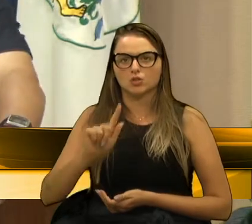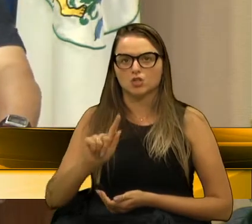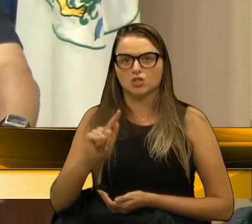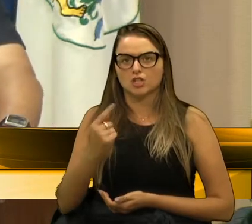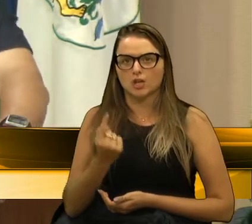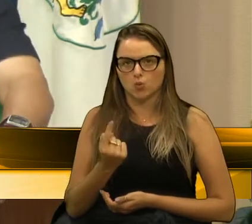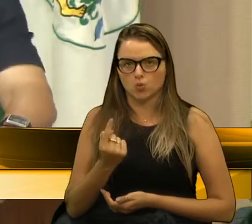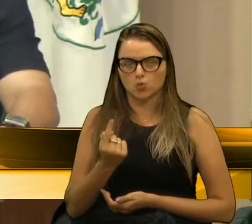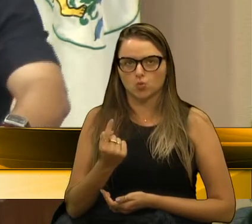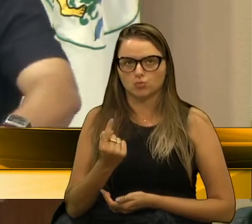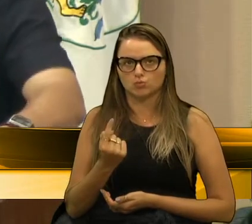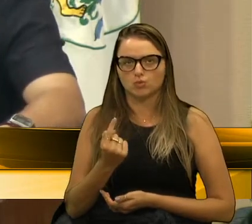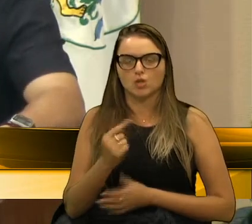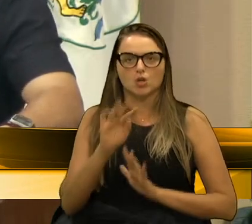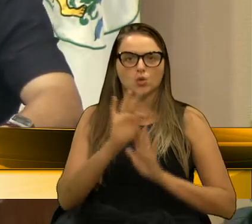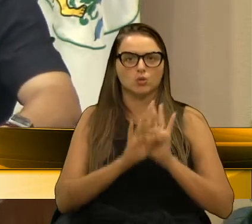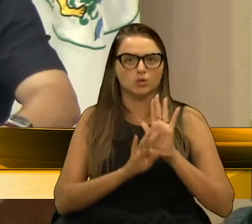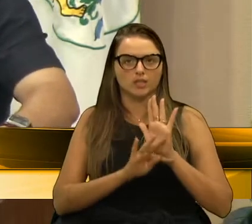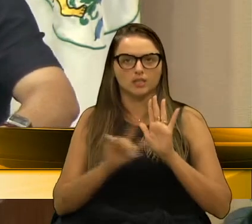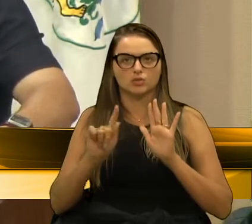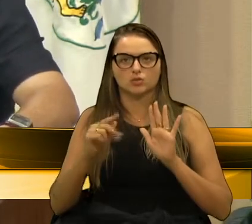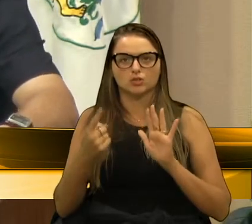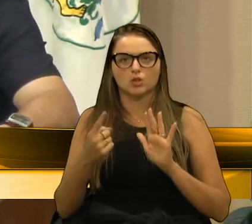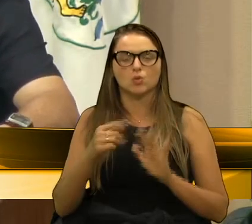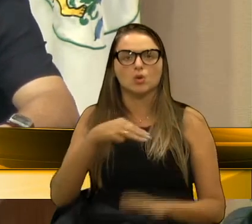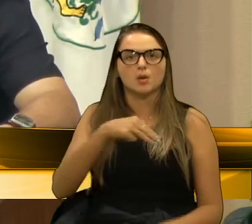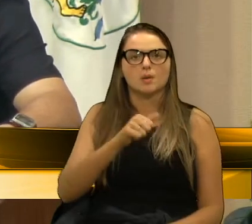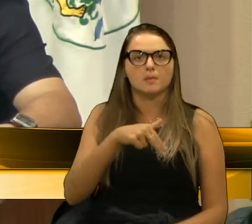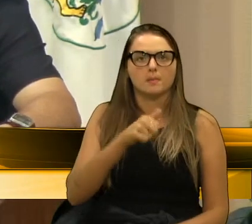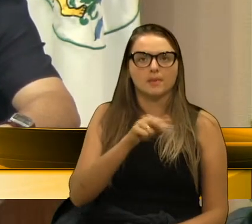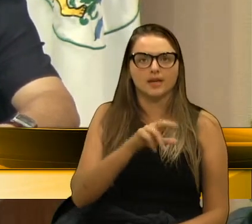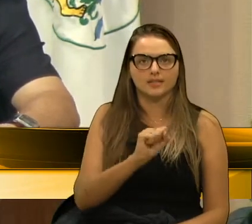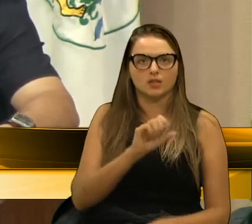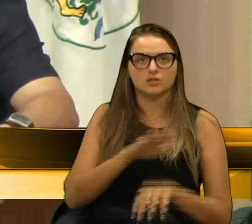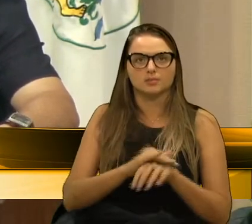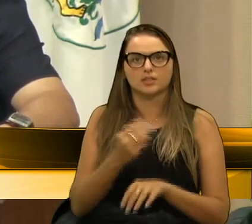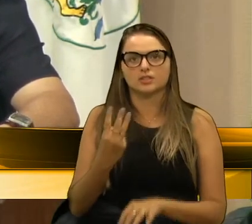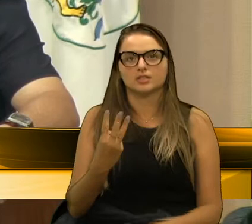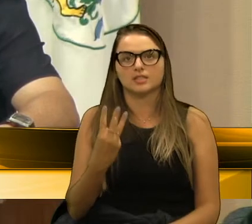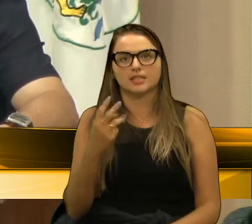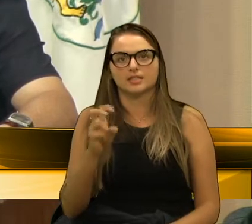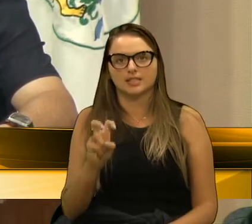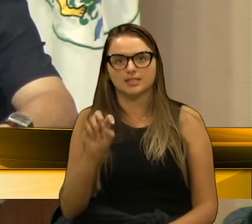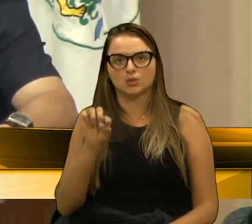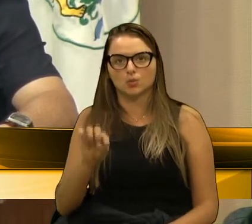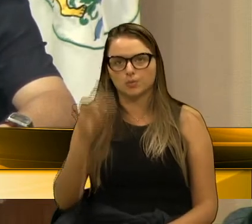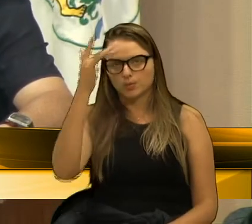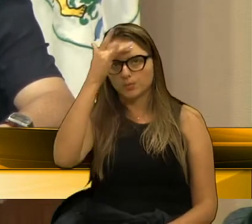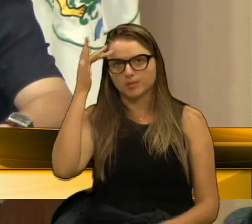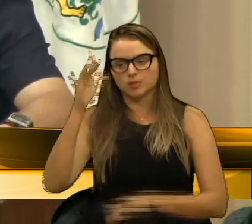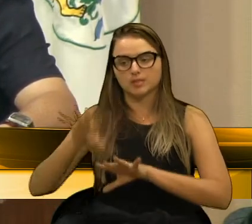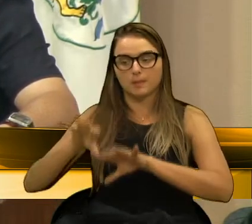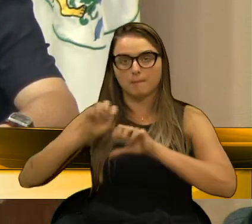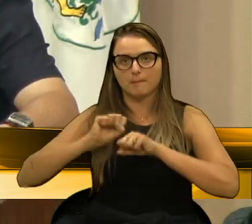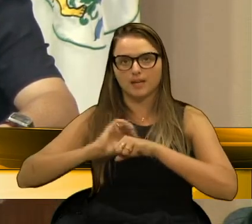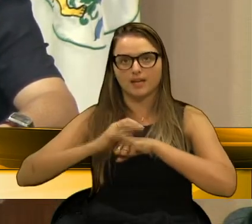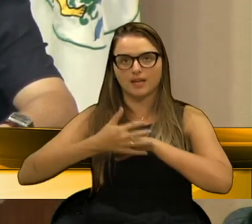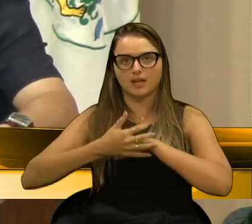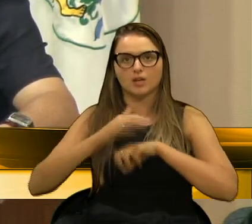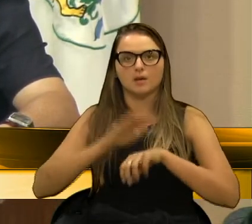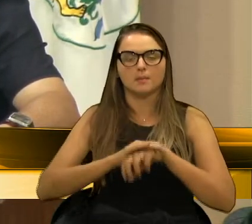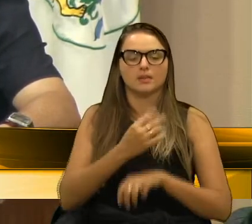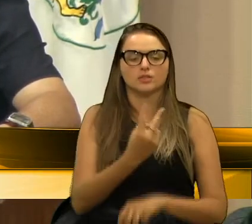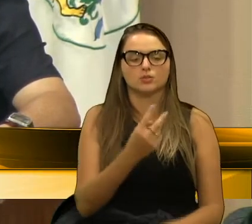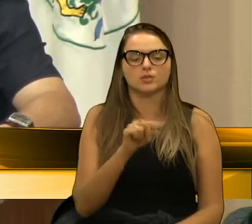em matéria do G1, Manaus com mais de 35 mil infectados pela Covid-19 e com mais de 2 mil